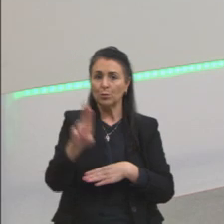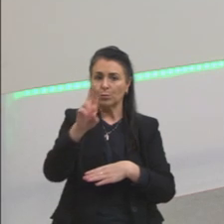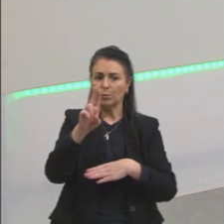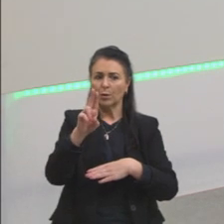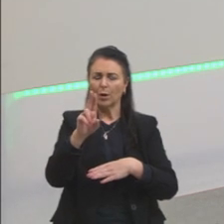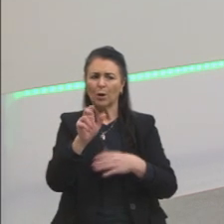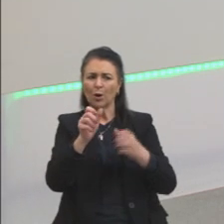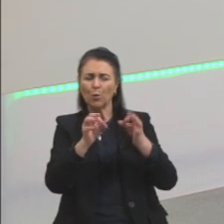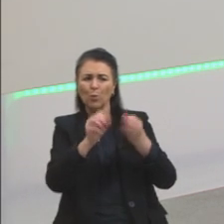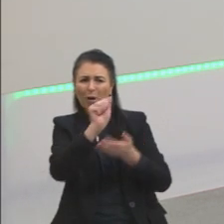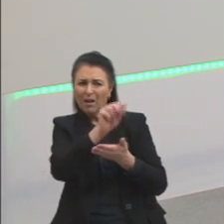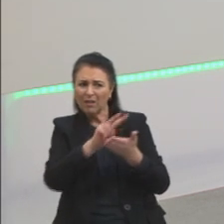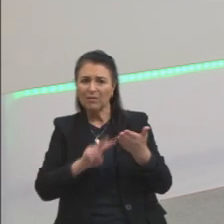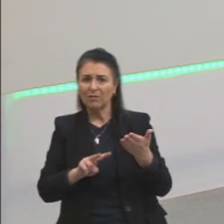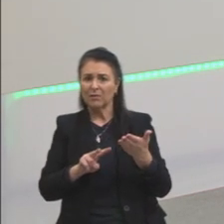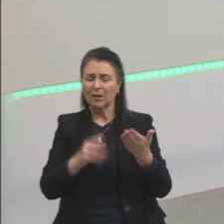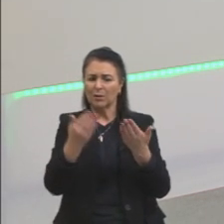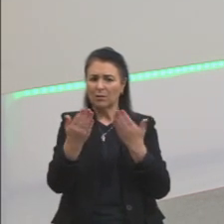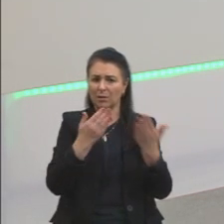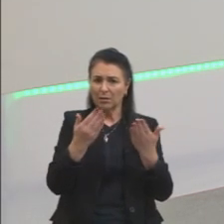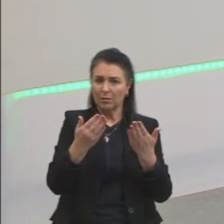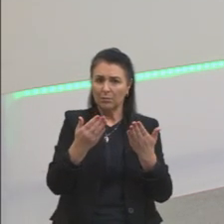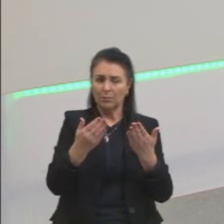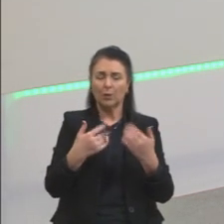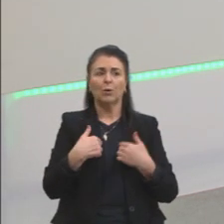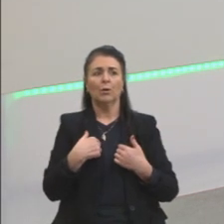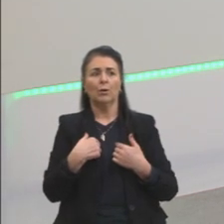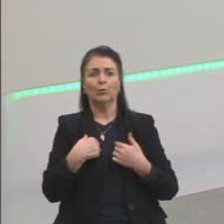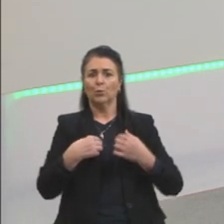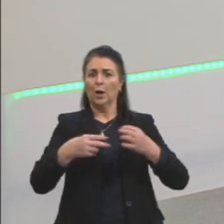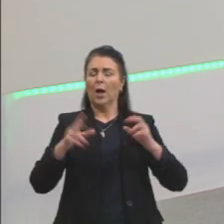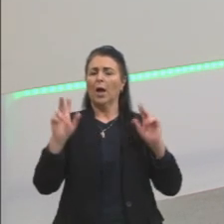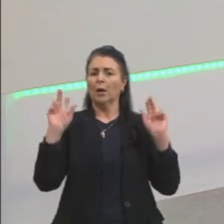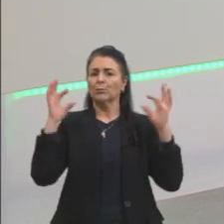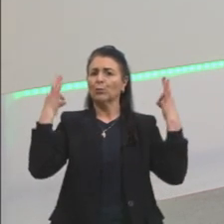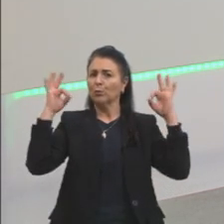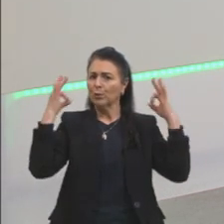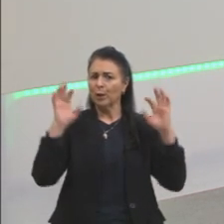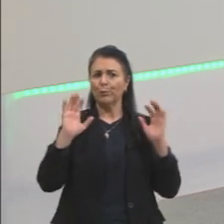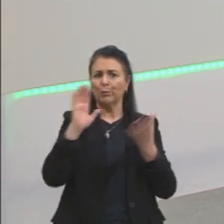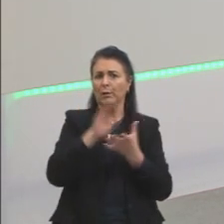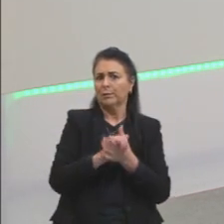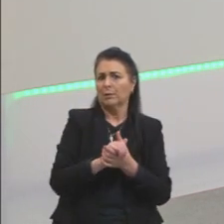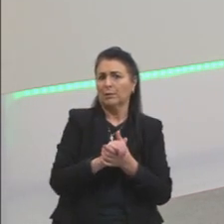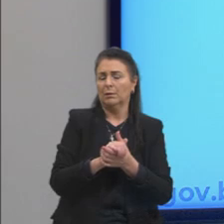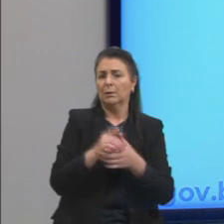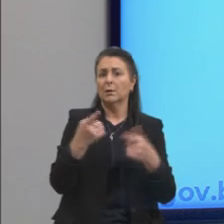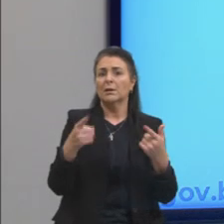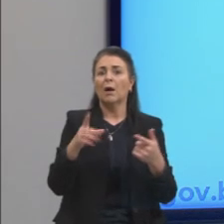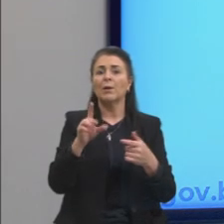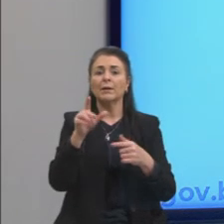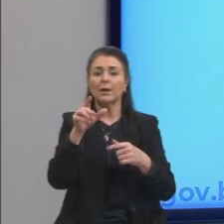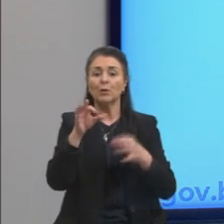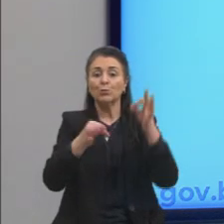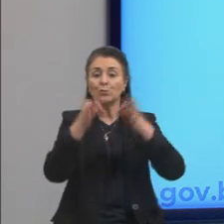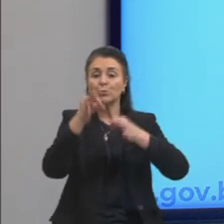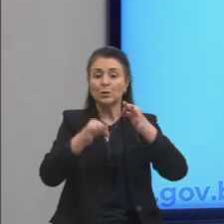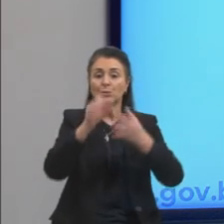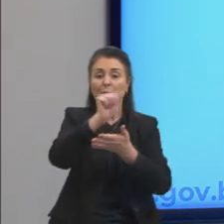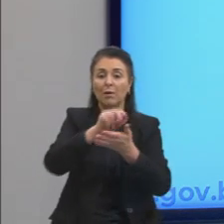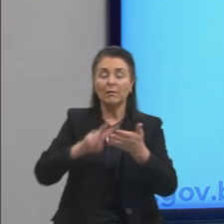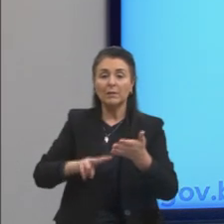análise, o solteiro é o não casado, é um juízo que não me diz nada, e o juízo sintético é um juízo que